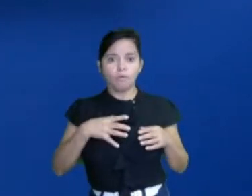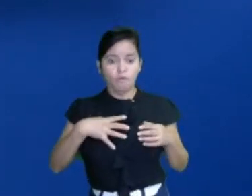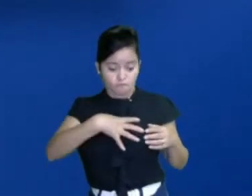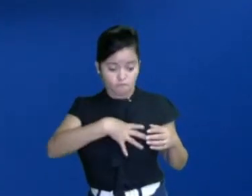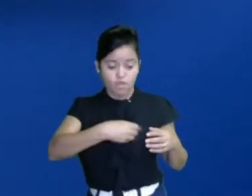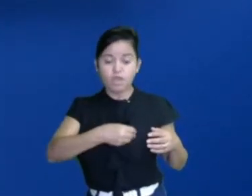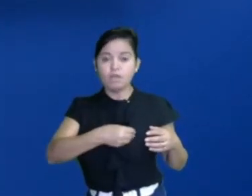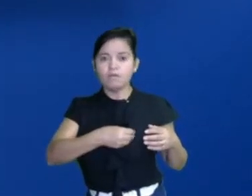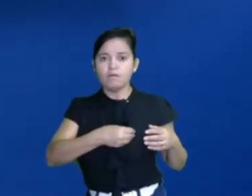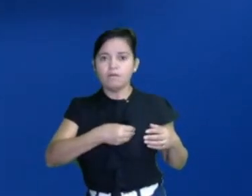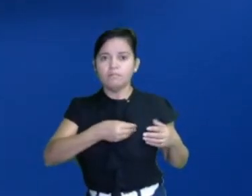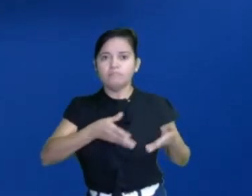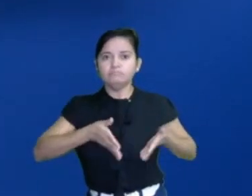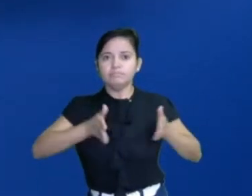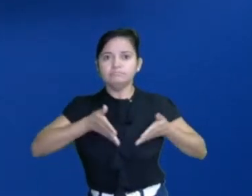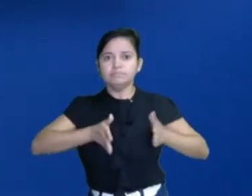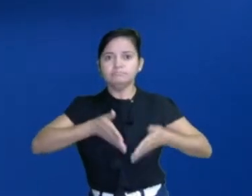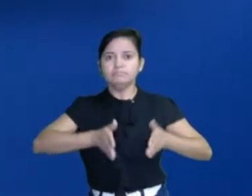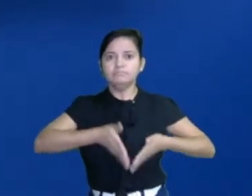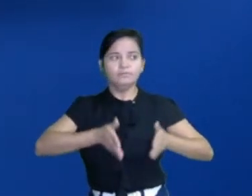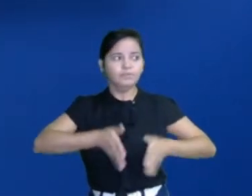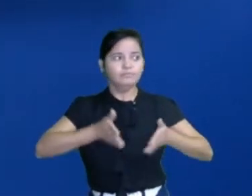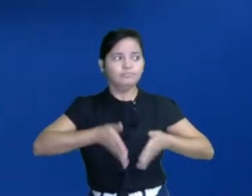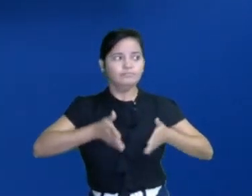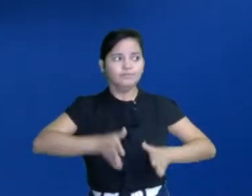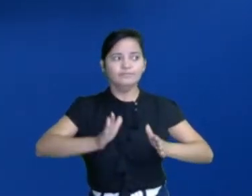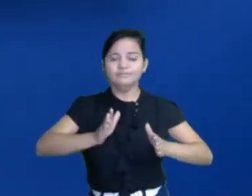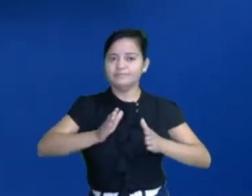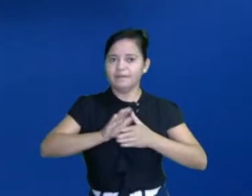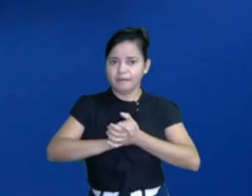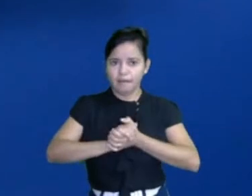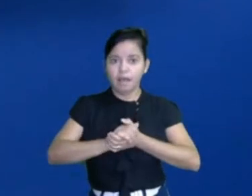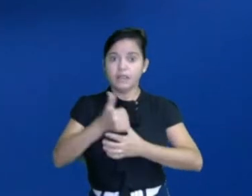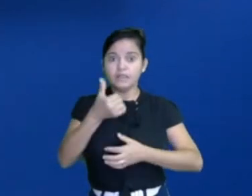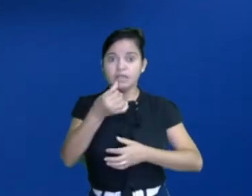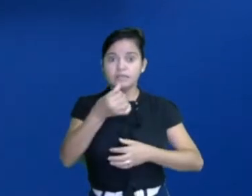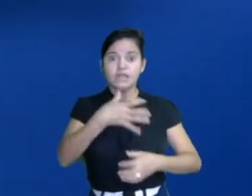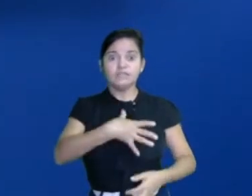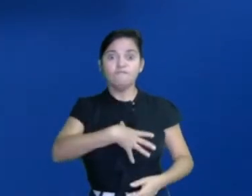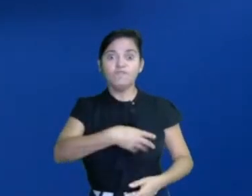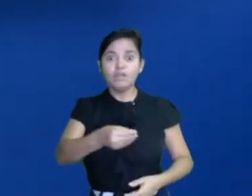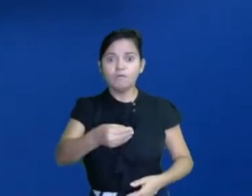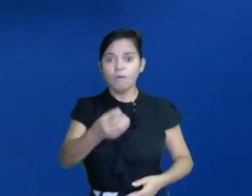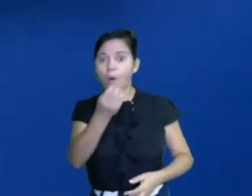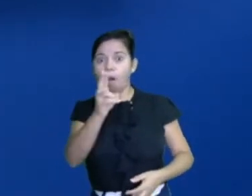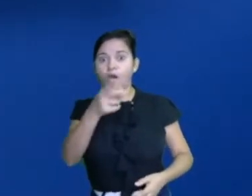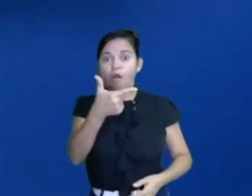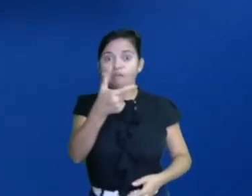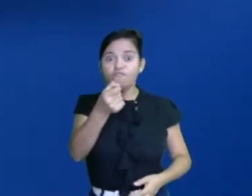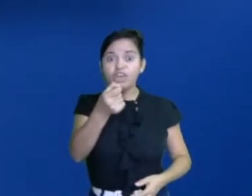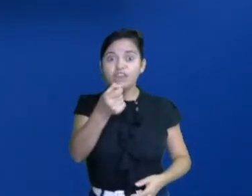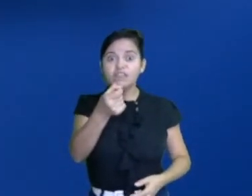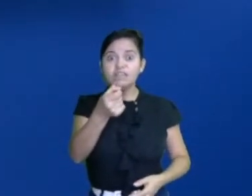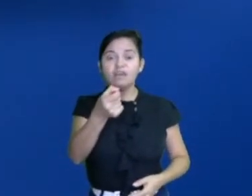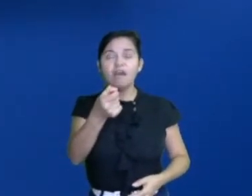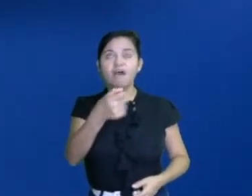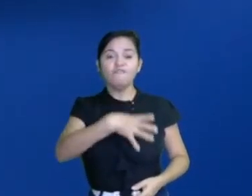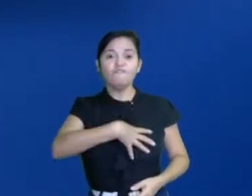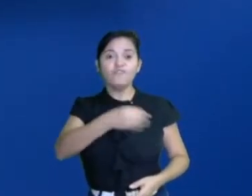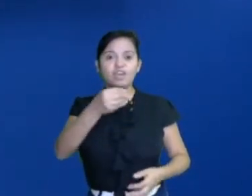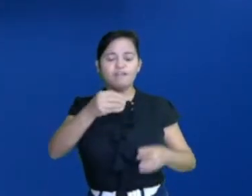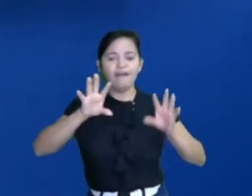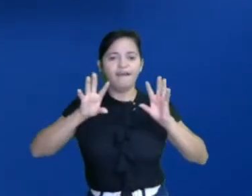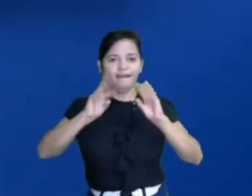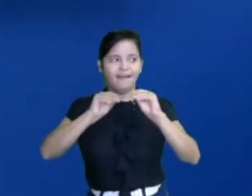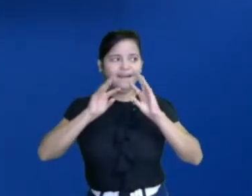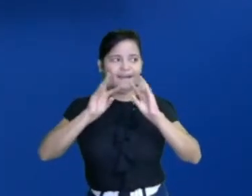20 filhos, 16 filhos. Vocês já imaginaram? Uma família com 20 filhos, a gente para dar